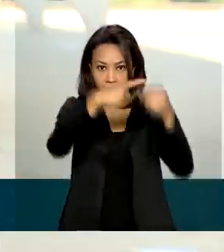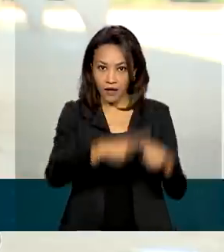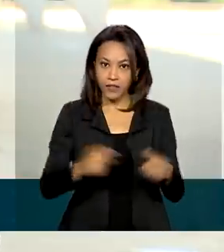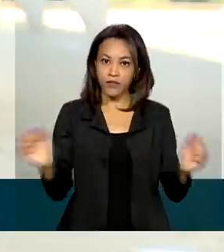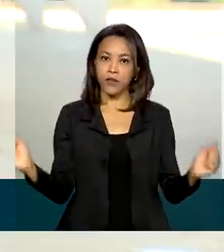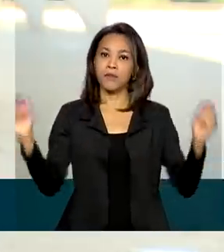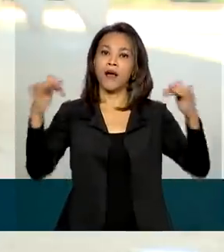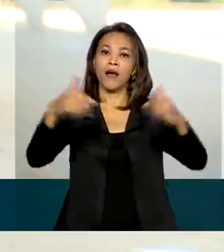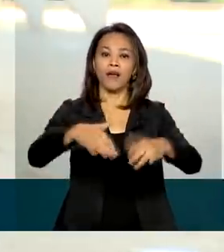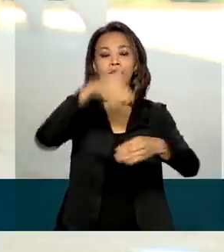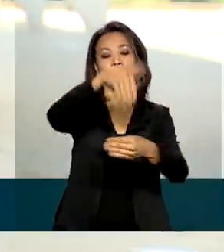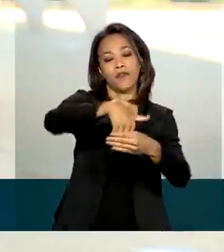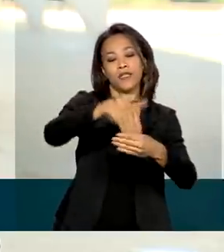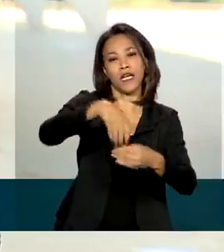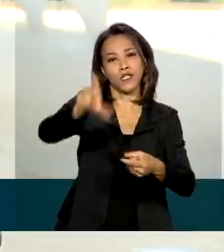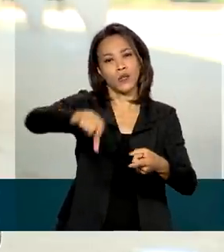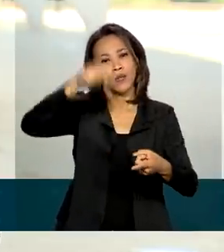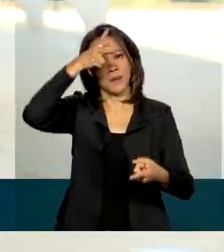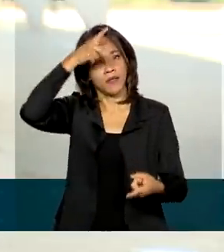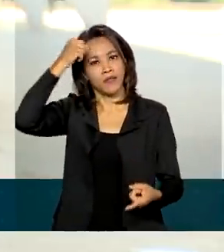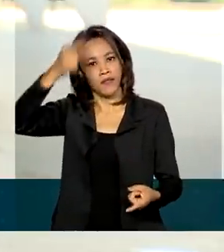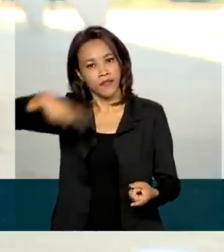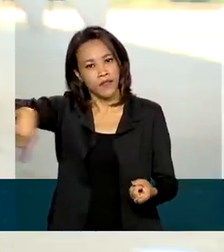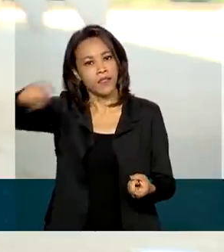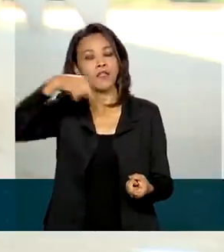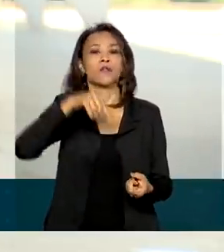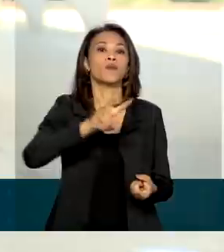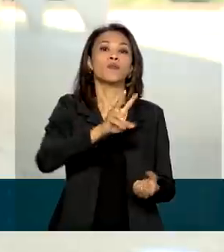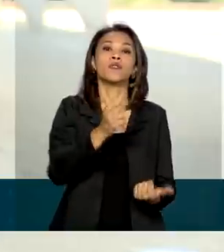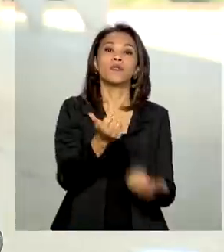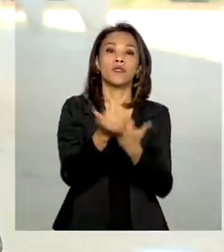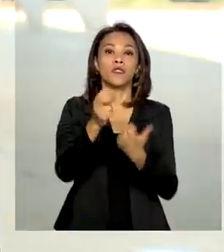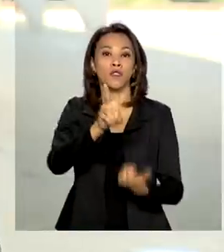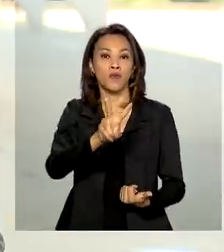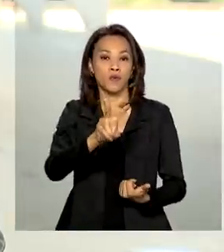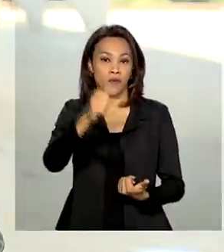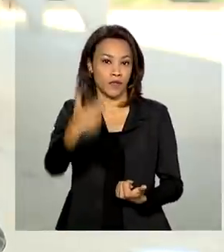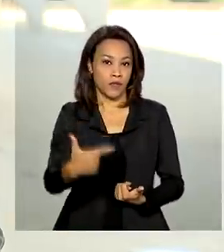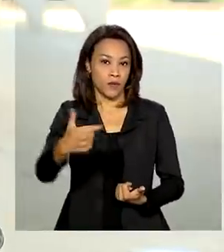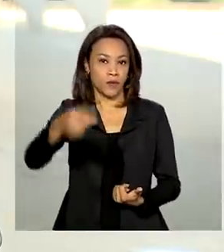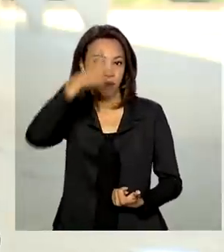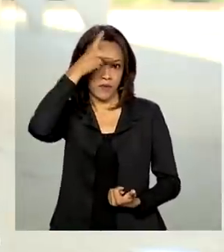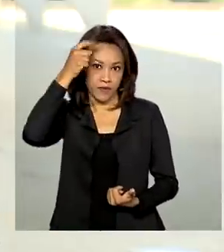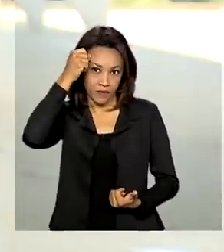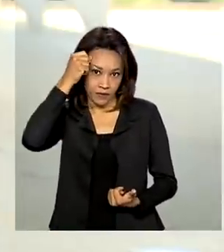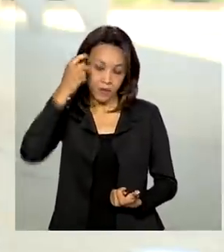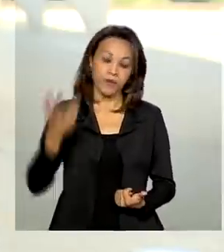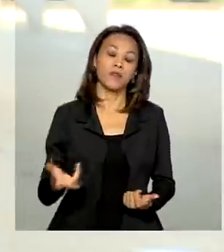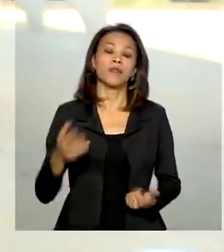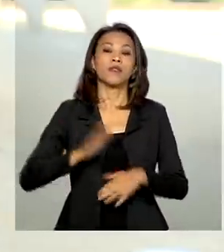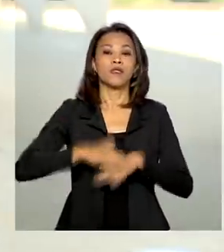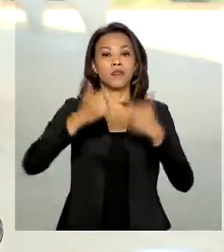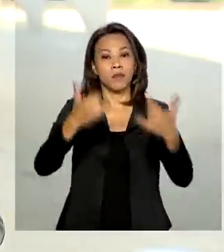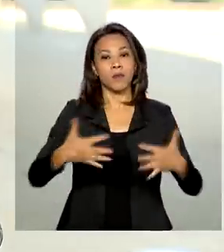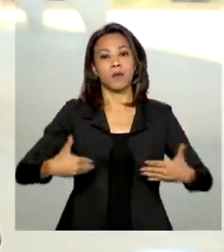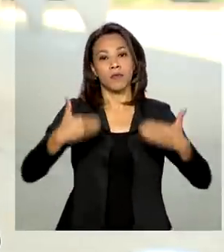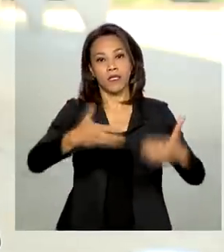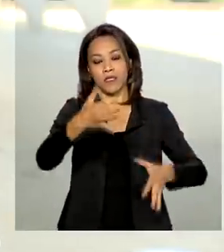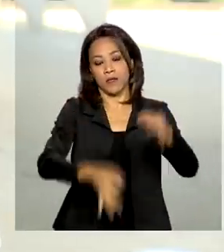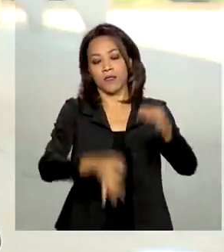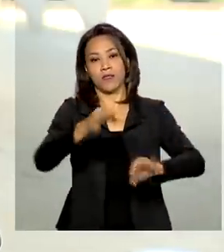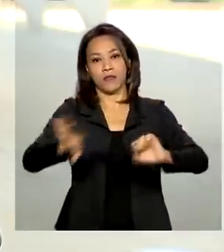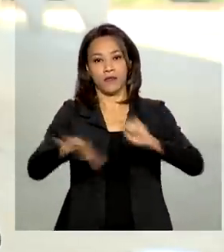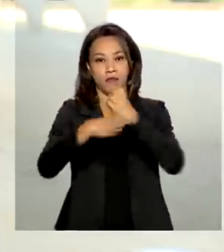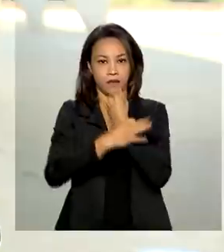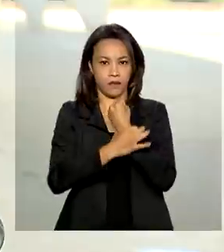municipais para escolher os candidatos a prefeito e vice-prefeito desses municípios. E segundo o Ministério da Justiça e Segurança Pública, dentro